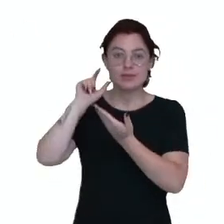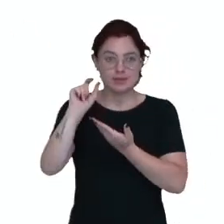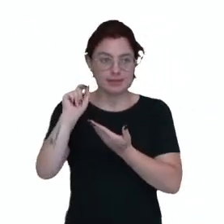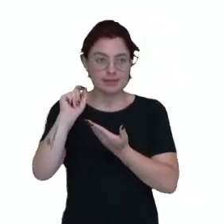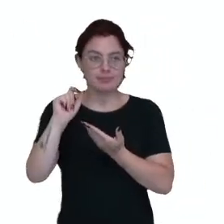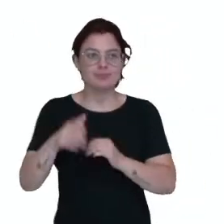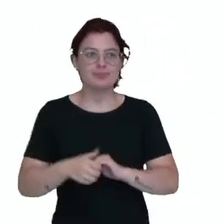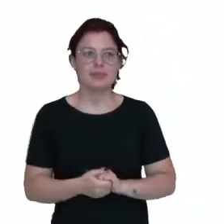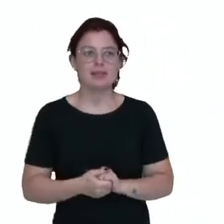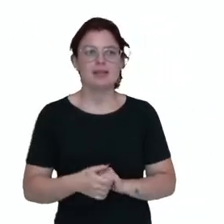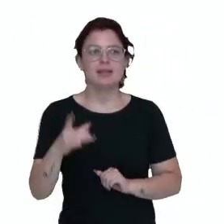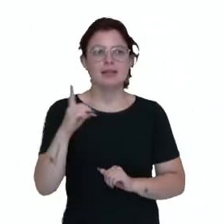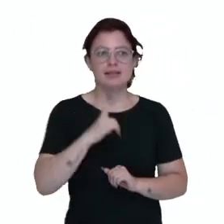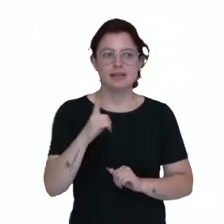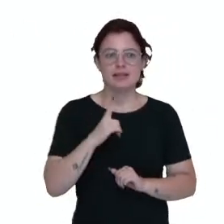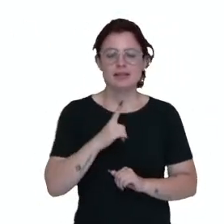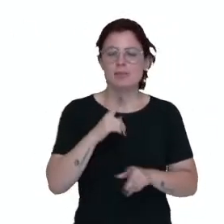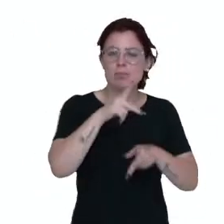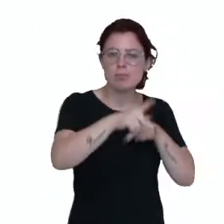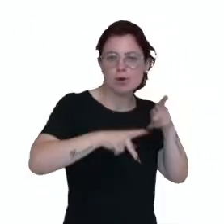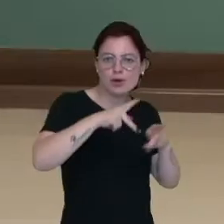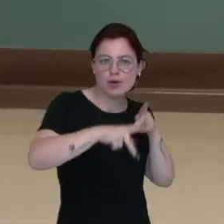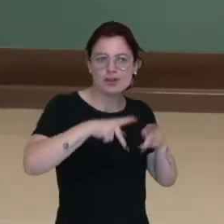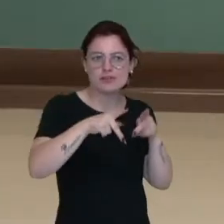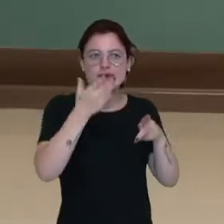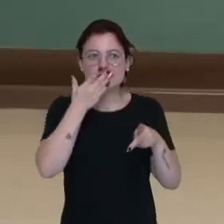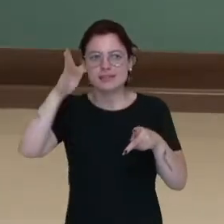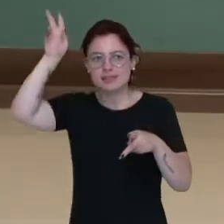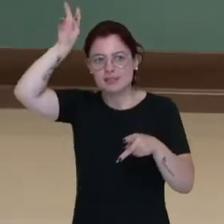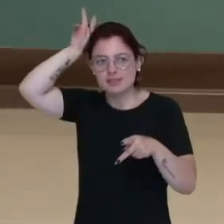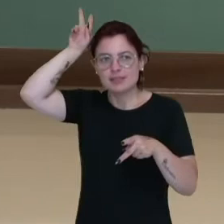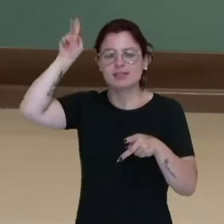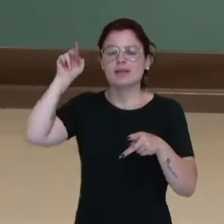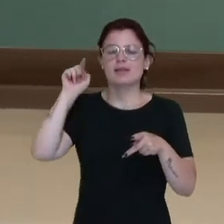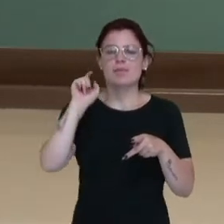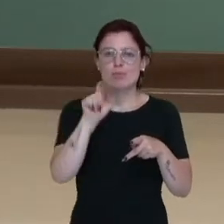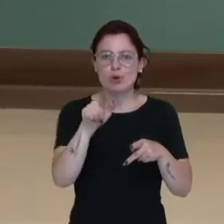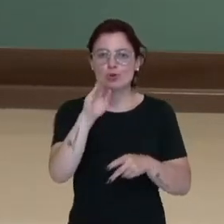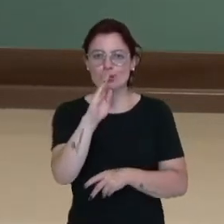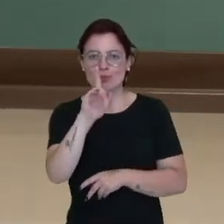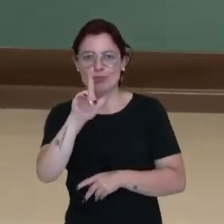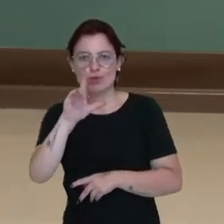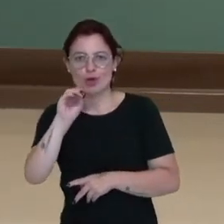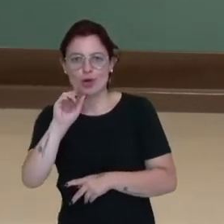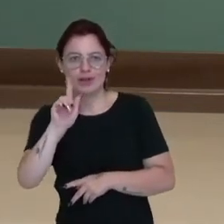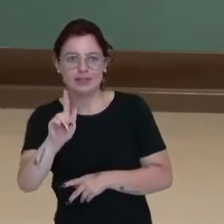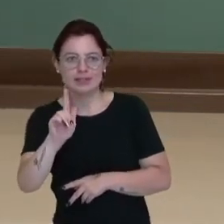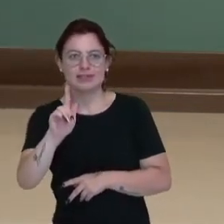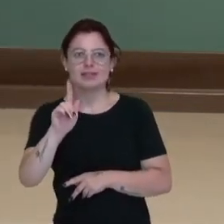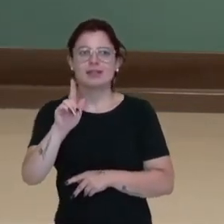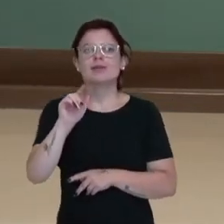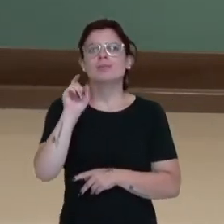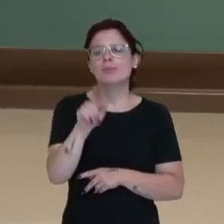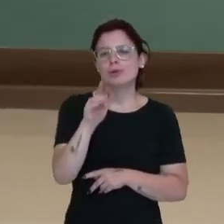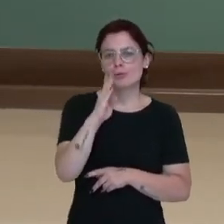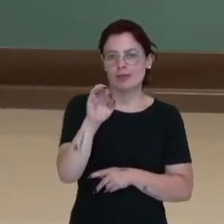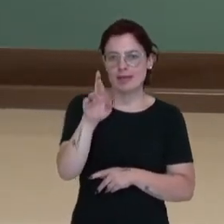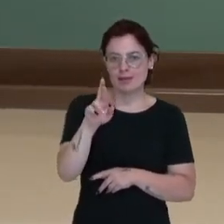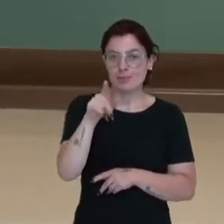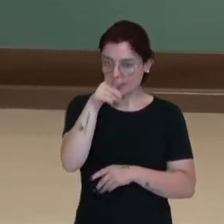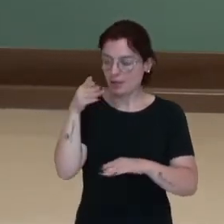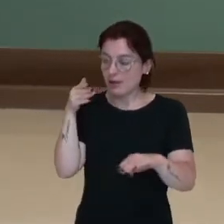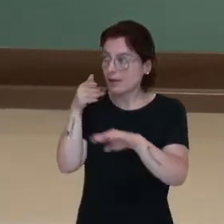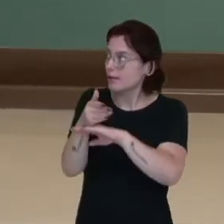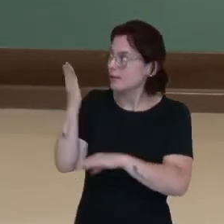povosindígenas.blog.br, primeiro do Brasil. Então, para você dar uma olhada aqui como que é, né, a